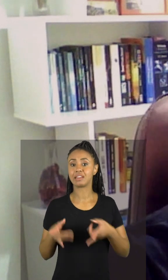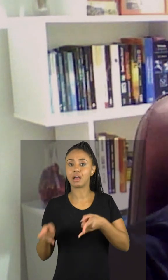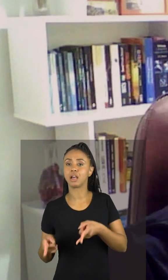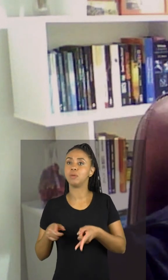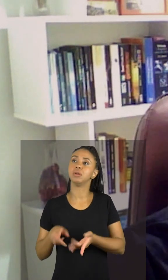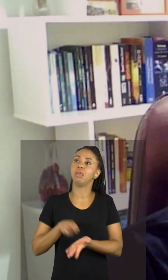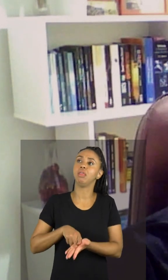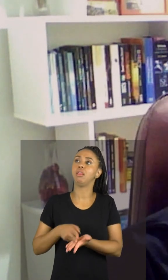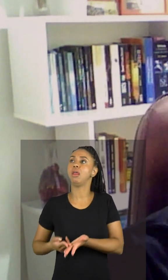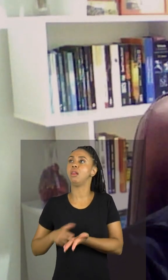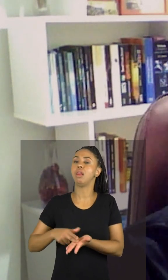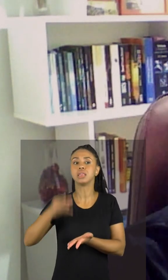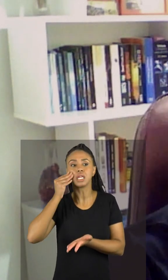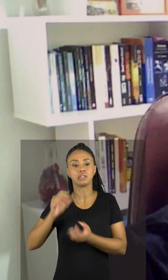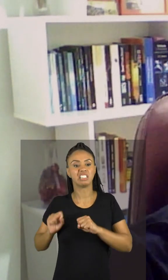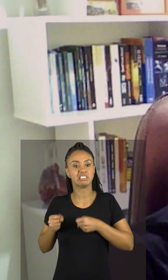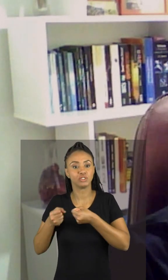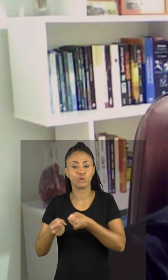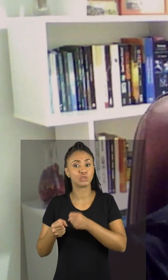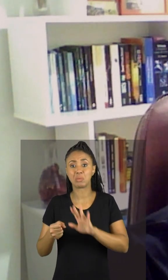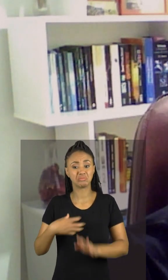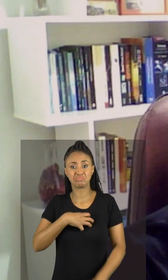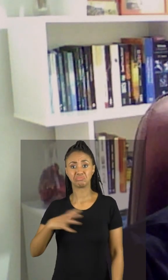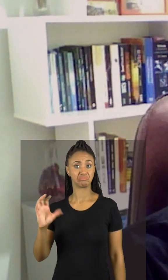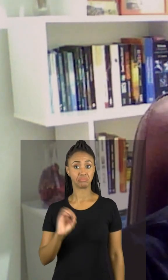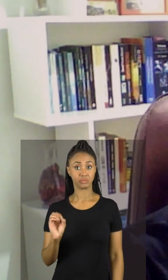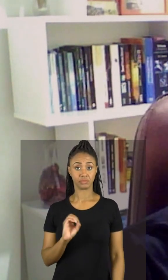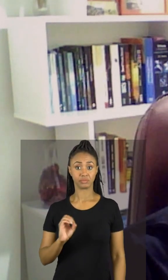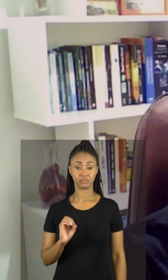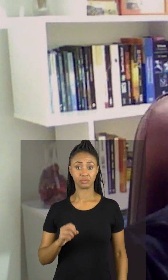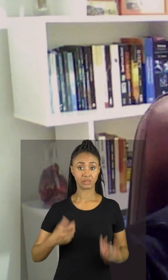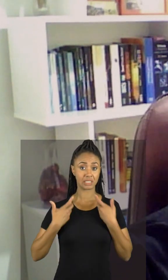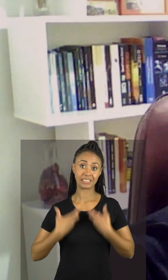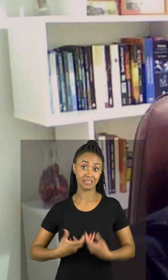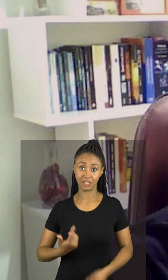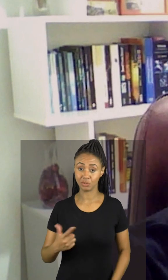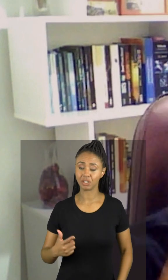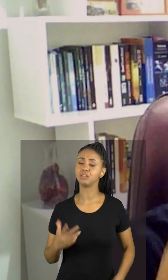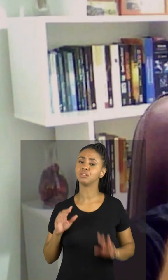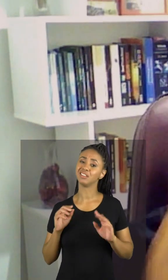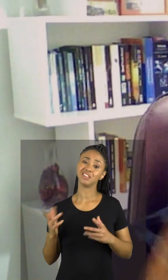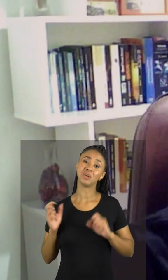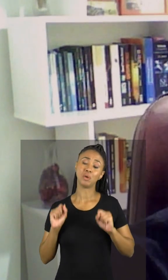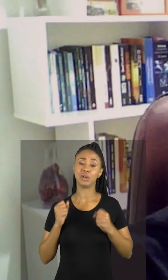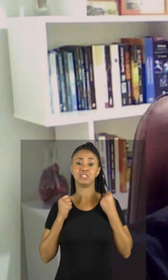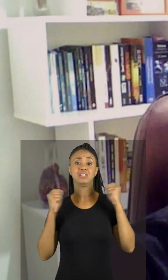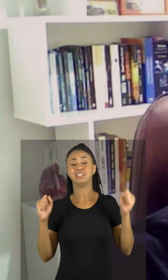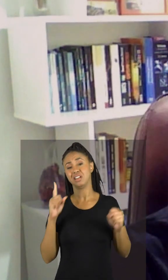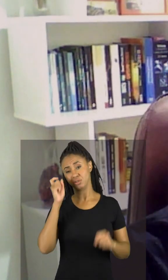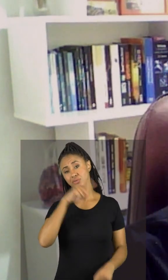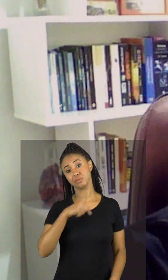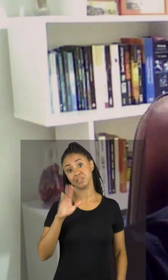na cama tentando dormir quando não está cansado por exemplo pode se tornar mais